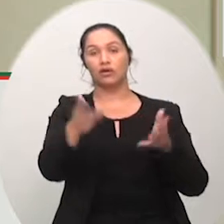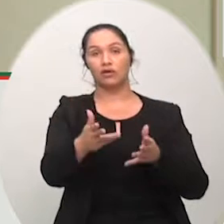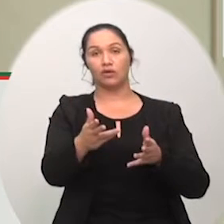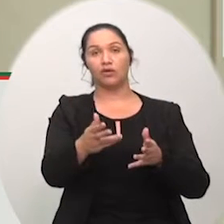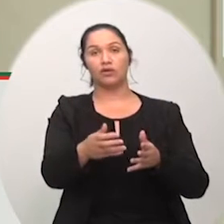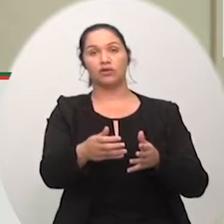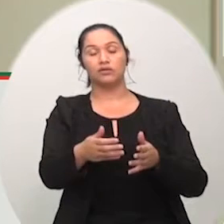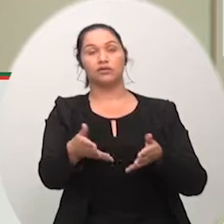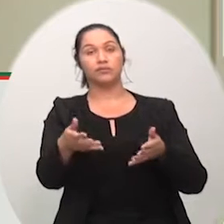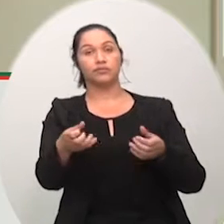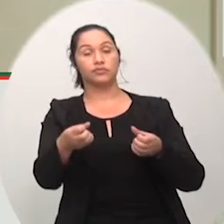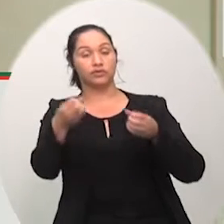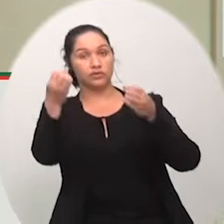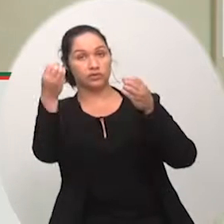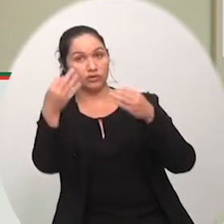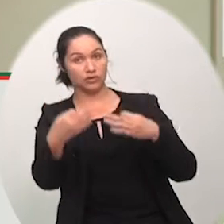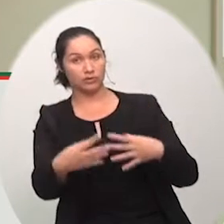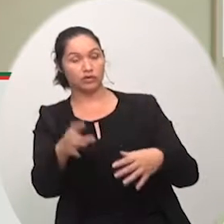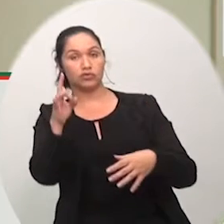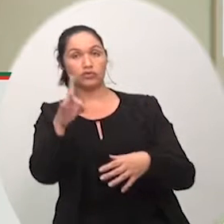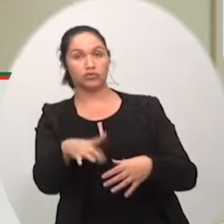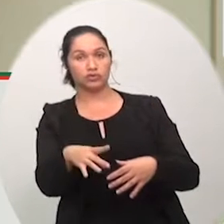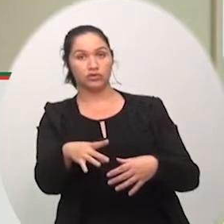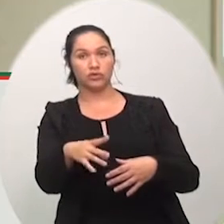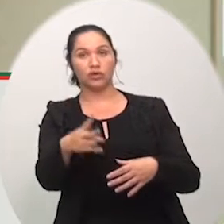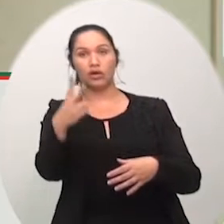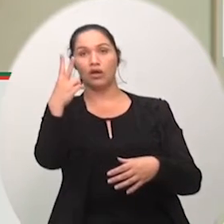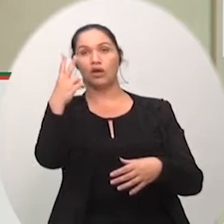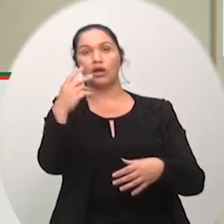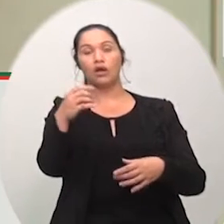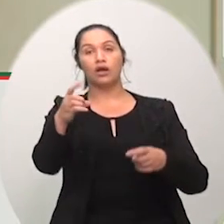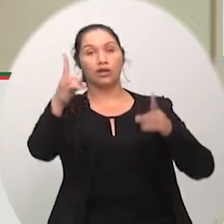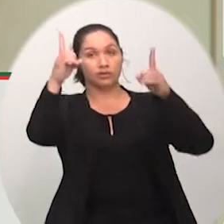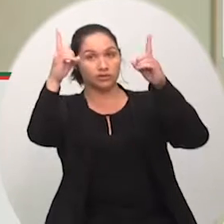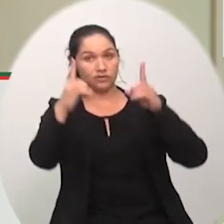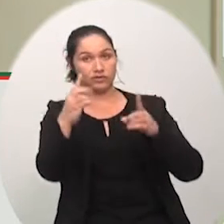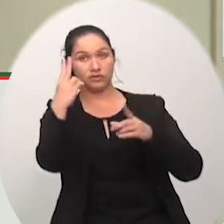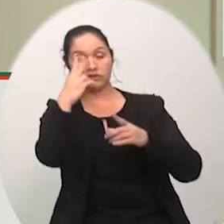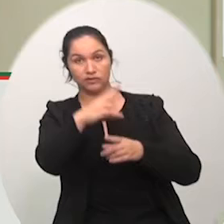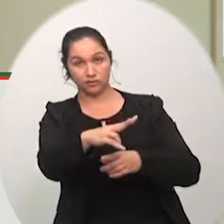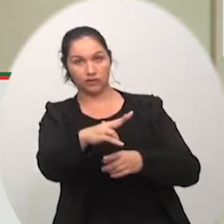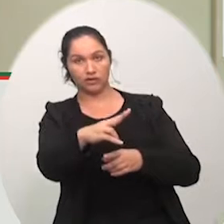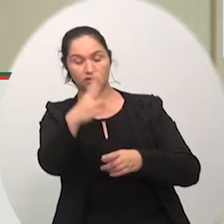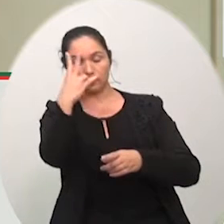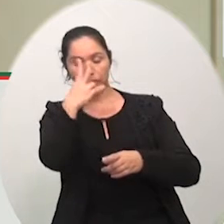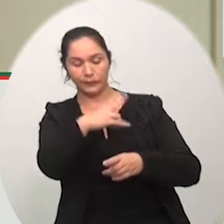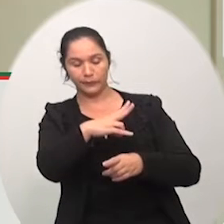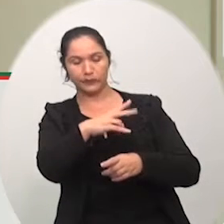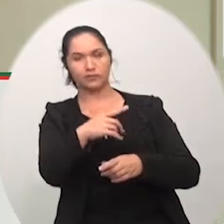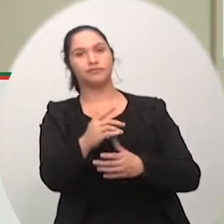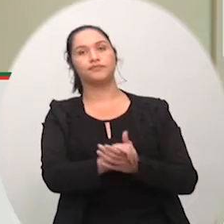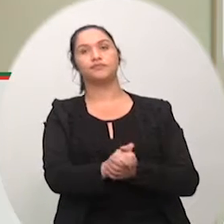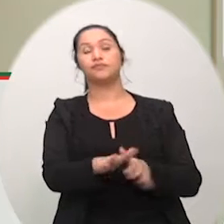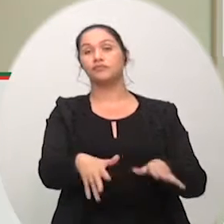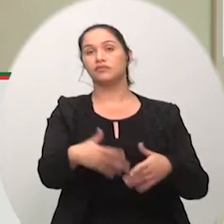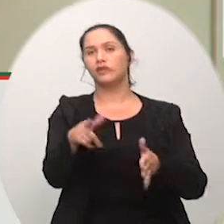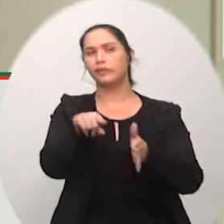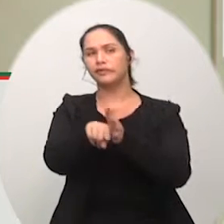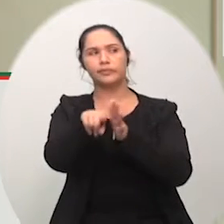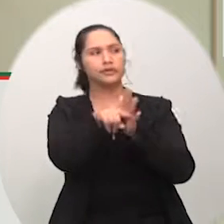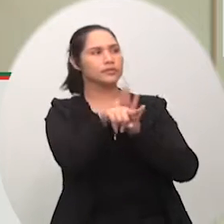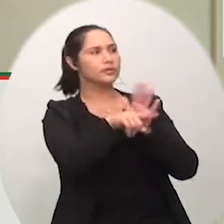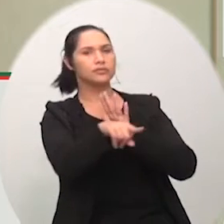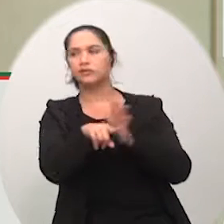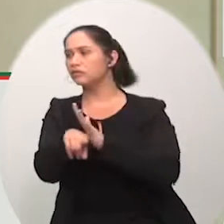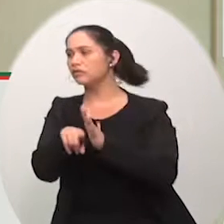problema que tem a falta de visão deficientes visuais e a gente eu fiz uma pesquisa junto